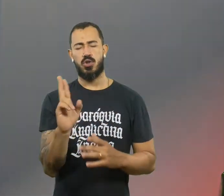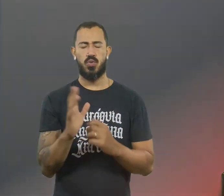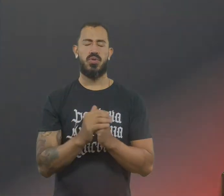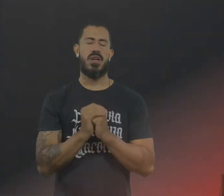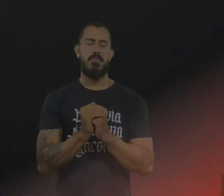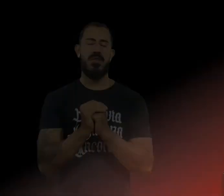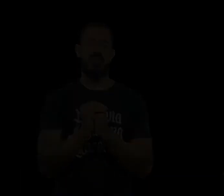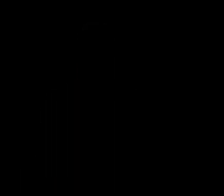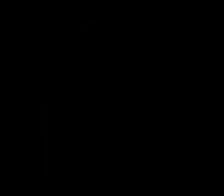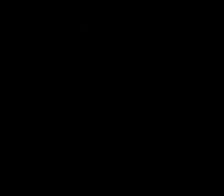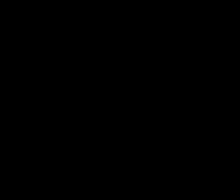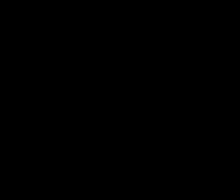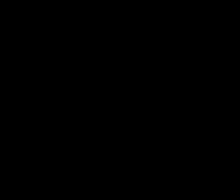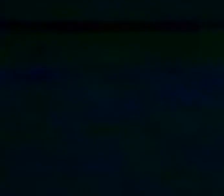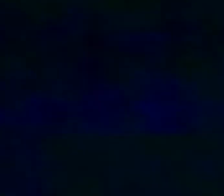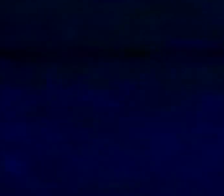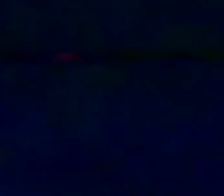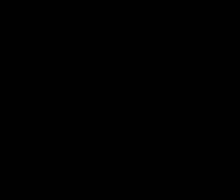amém, amém.